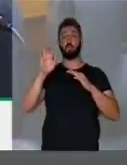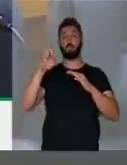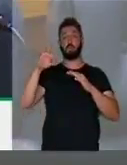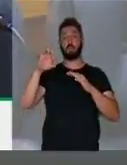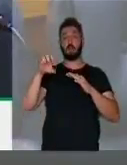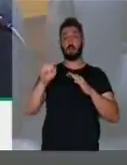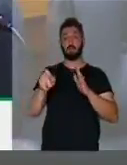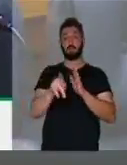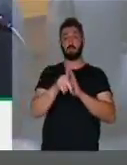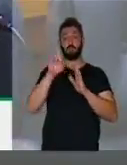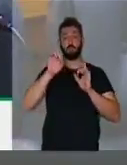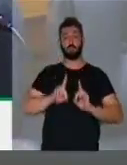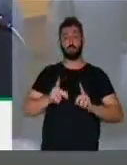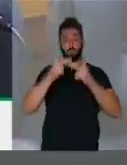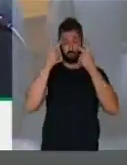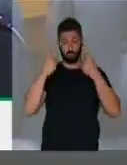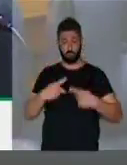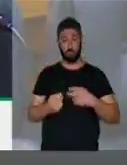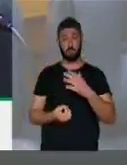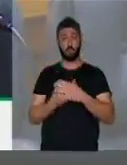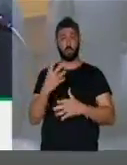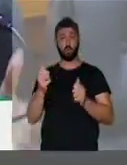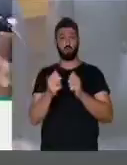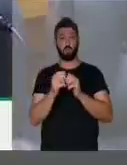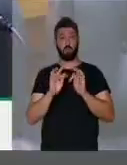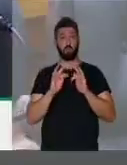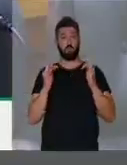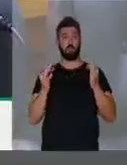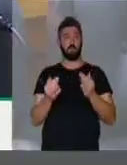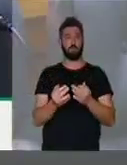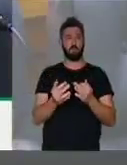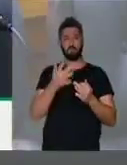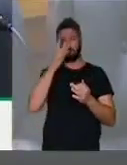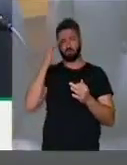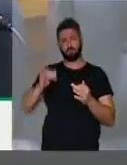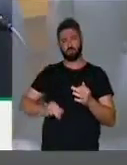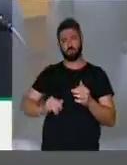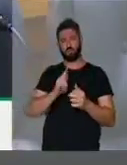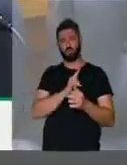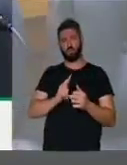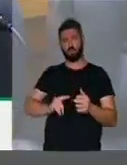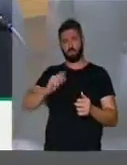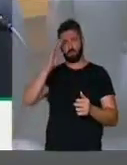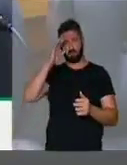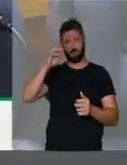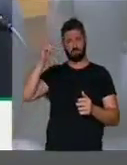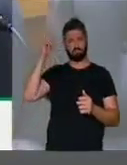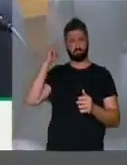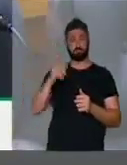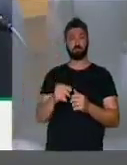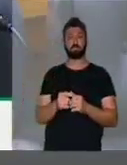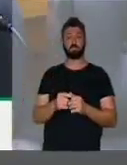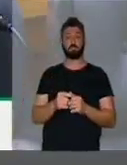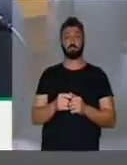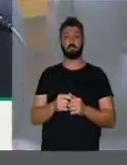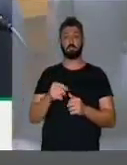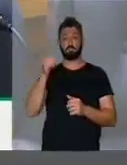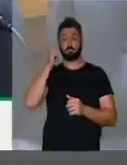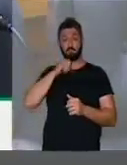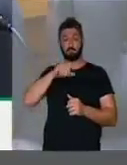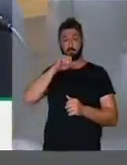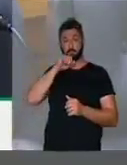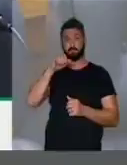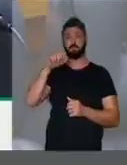Direitos Humanos, que criou com outros familiares de vítimas da ditadura militar. Sua mãe, Esilda